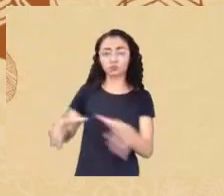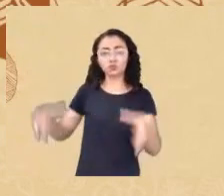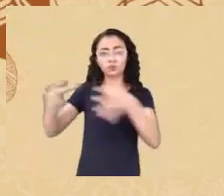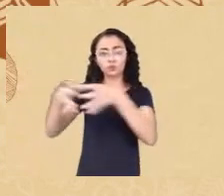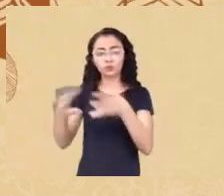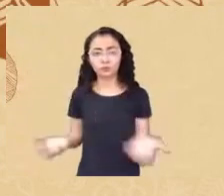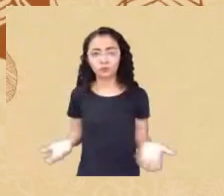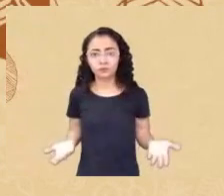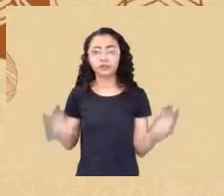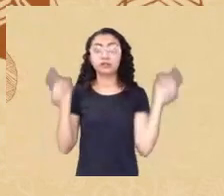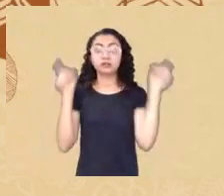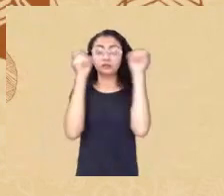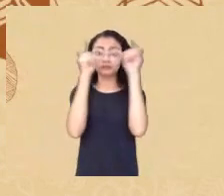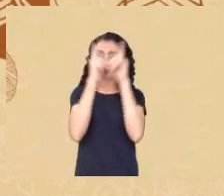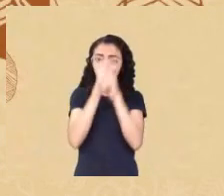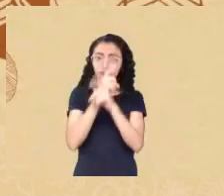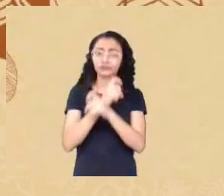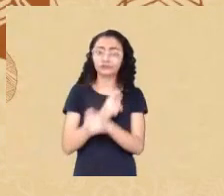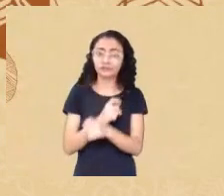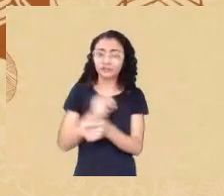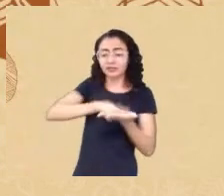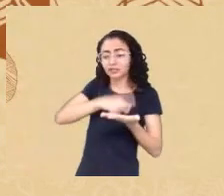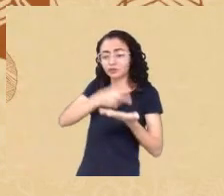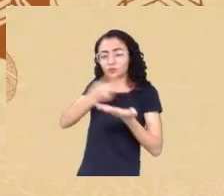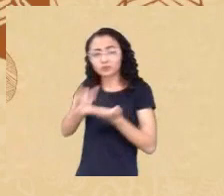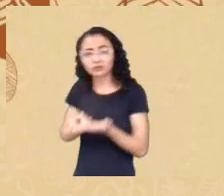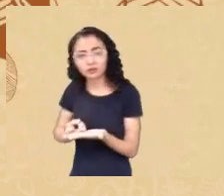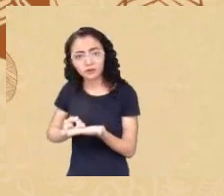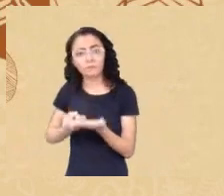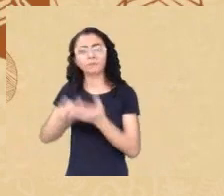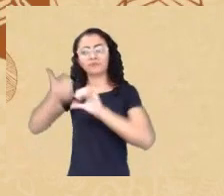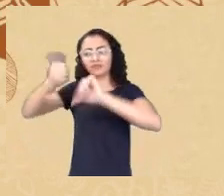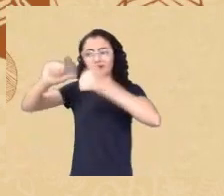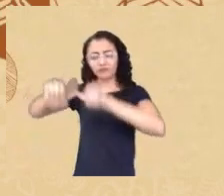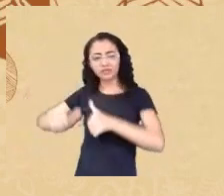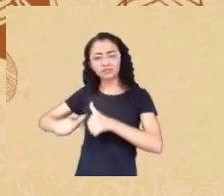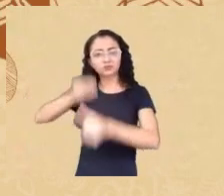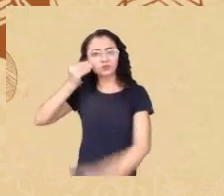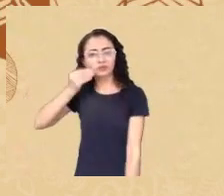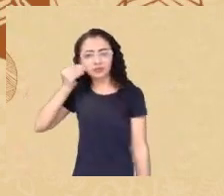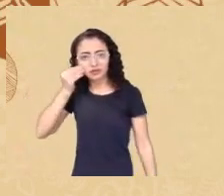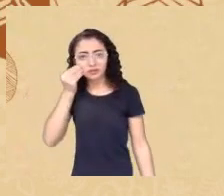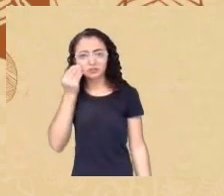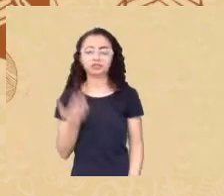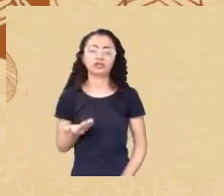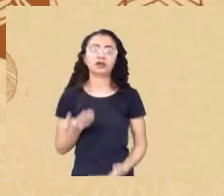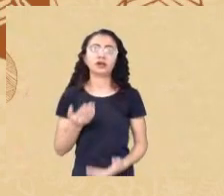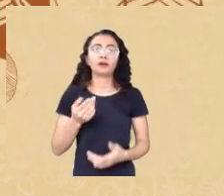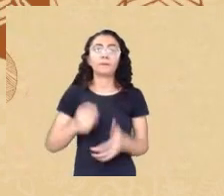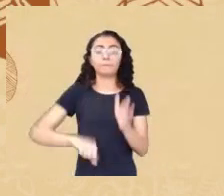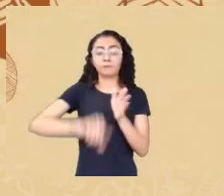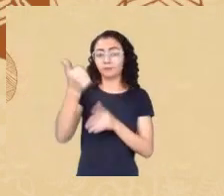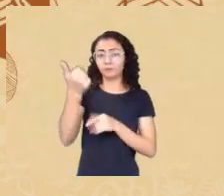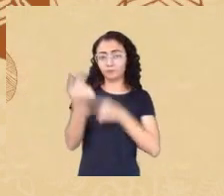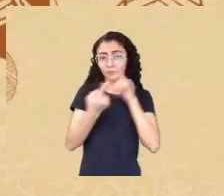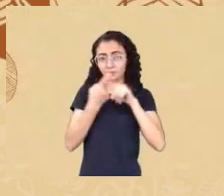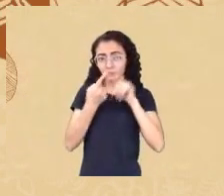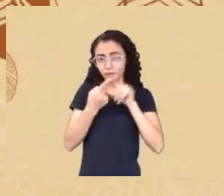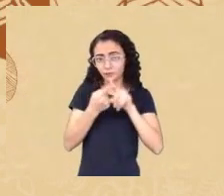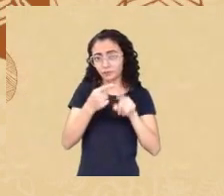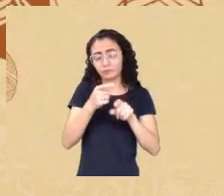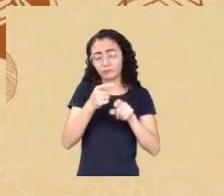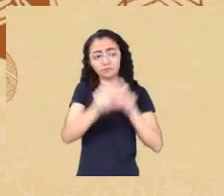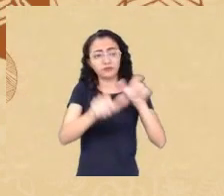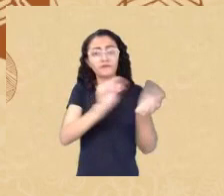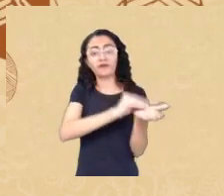a tradução de testes é impossível ninguém tem dinheiro primeiro para pagar uma tradução oficial de testes que são auditivos testes que são